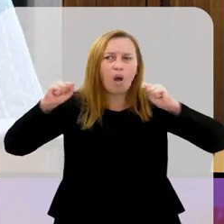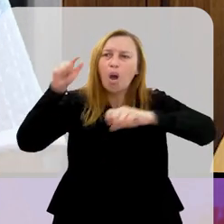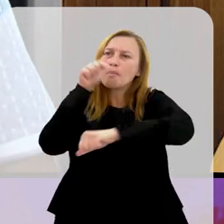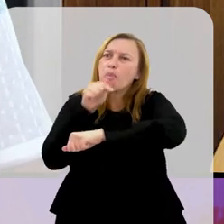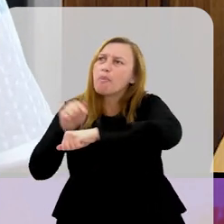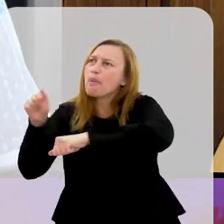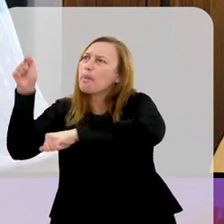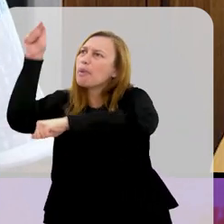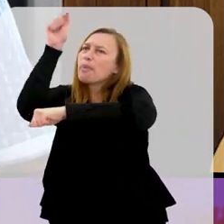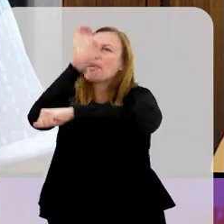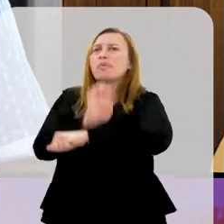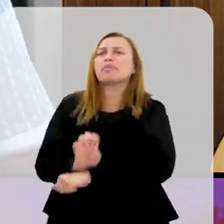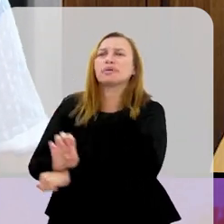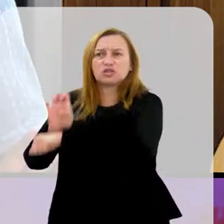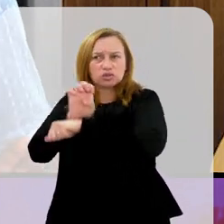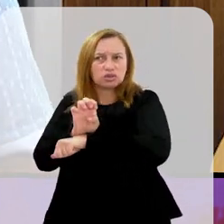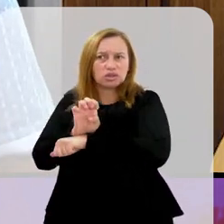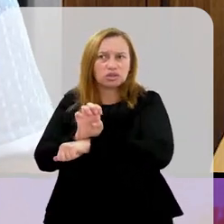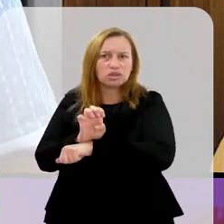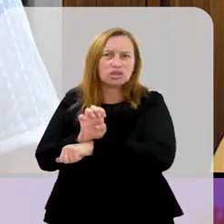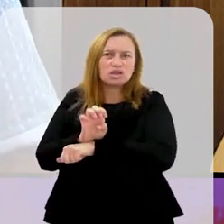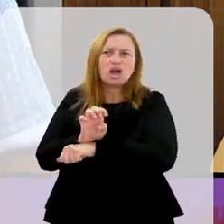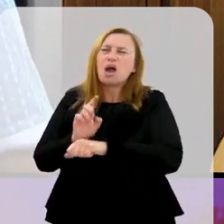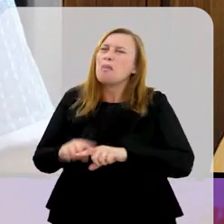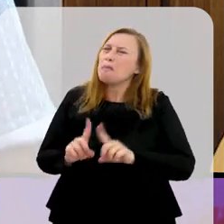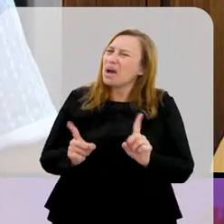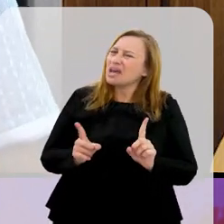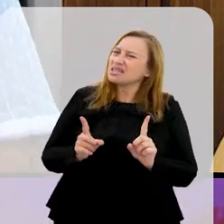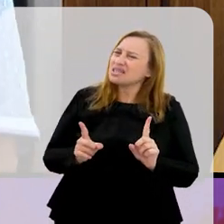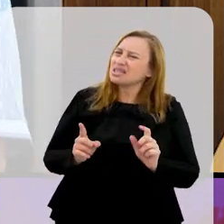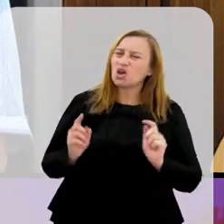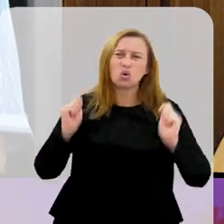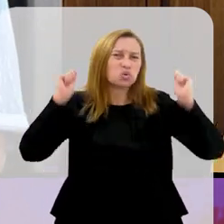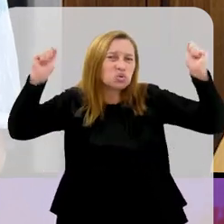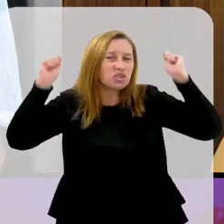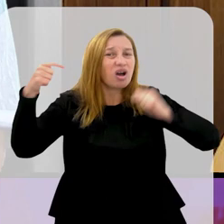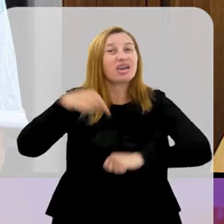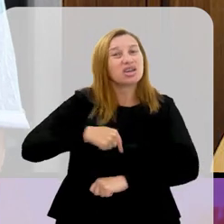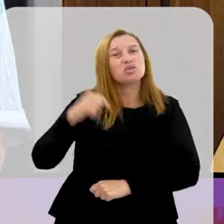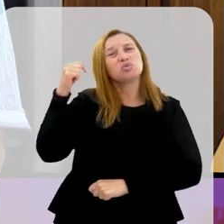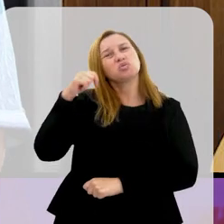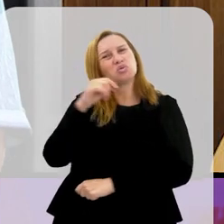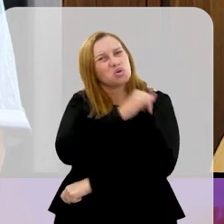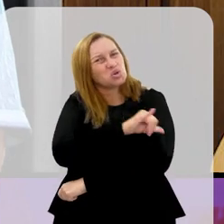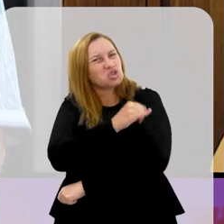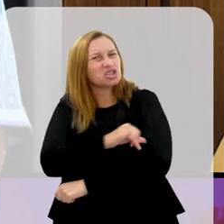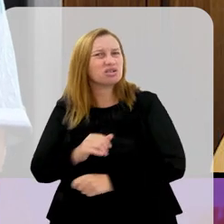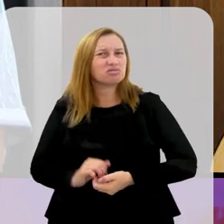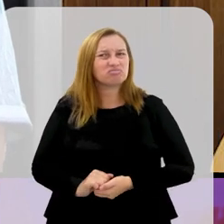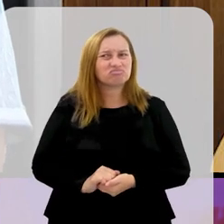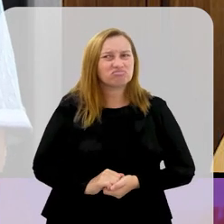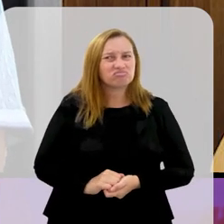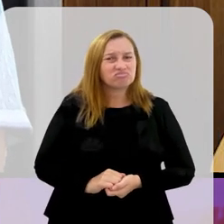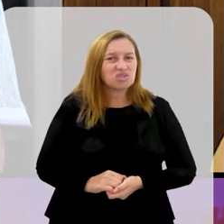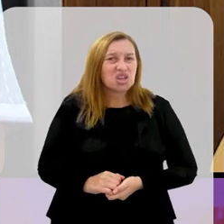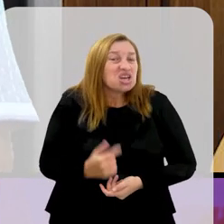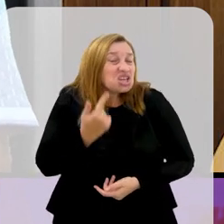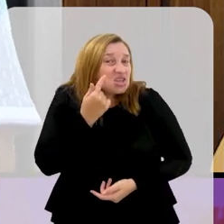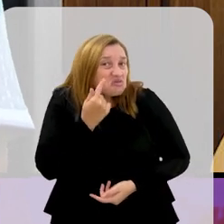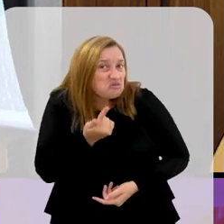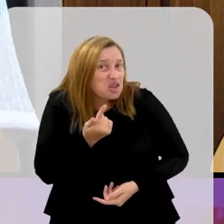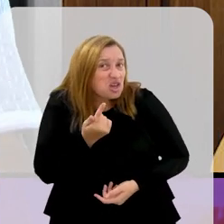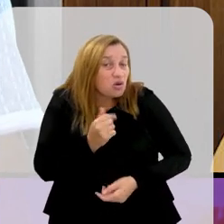no Brasil inteiro, de norte a sul, leste a oeste. Isso é indiscutível. Mas aquele torcedor aqui do Rio de Janeiro, ele acaba